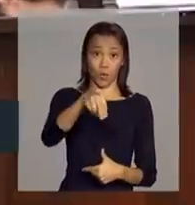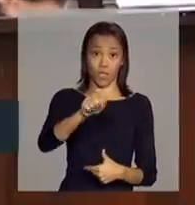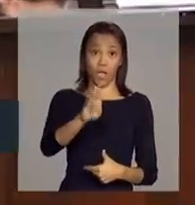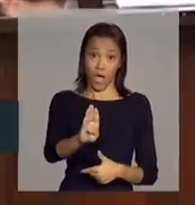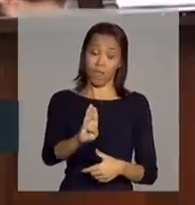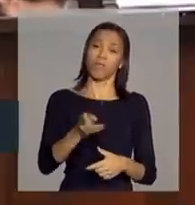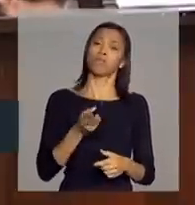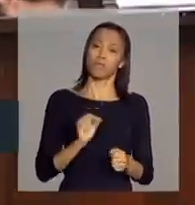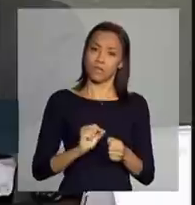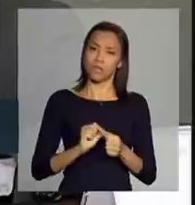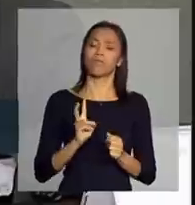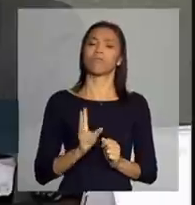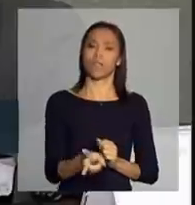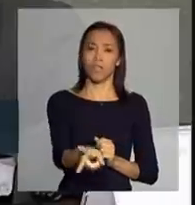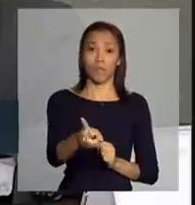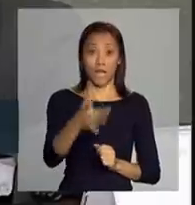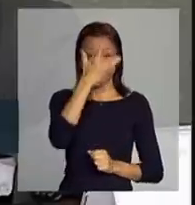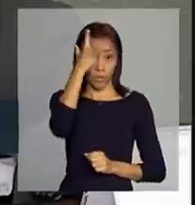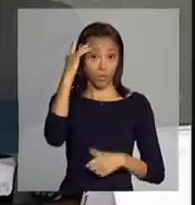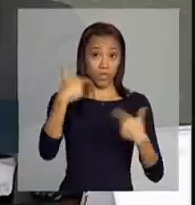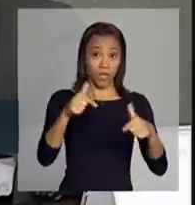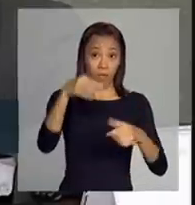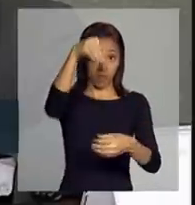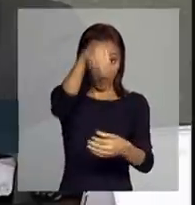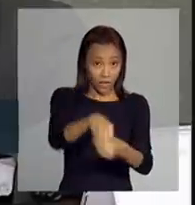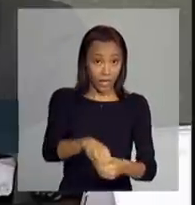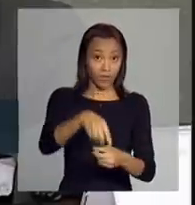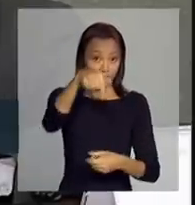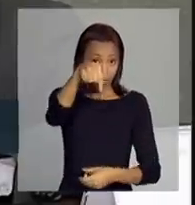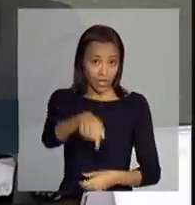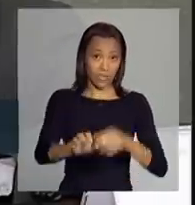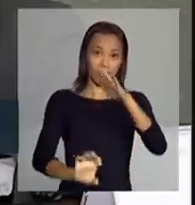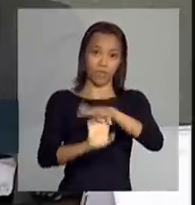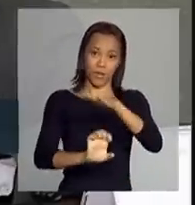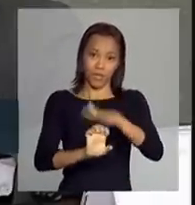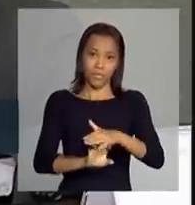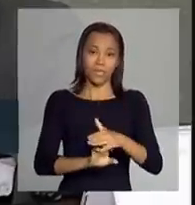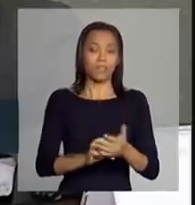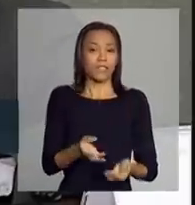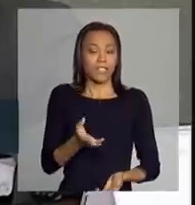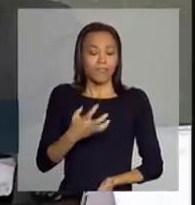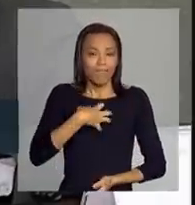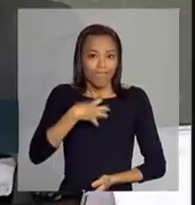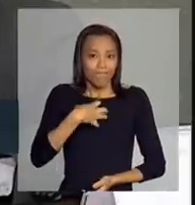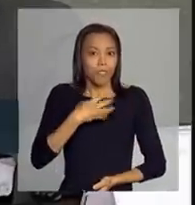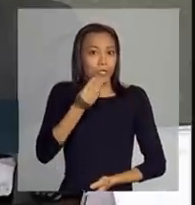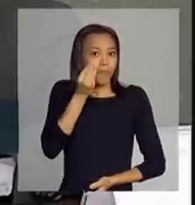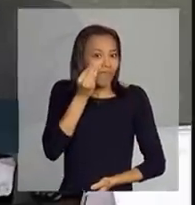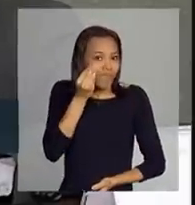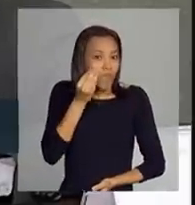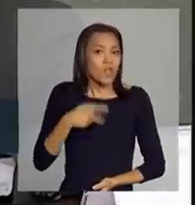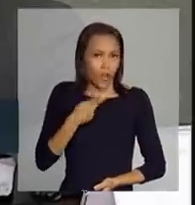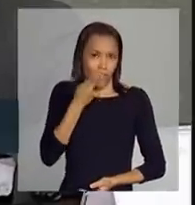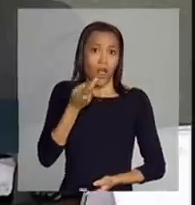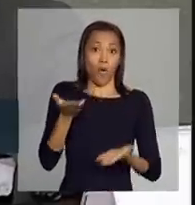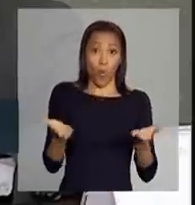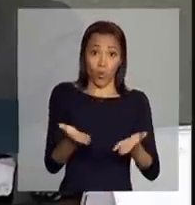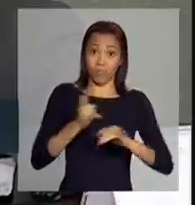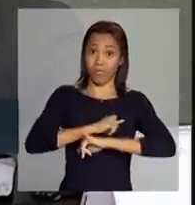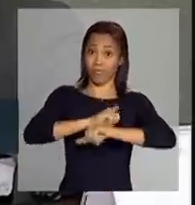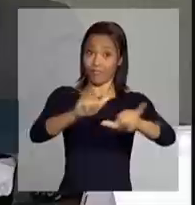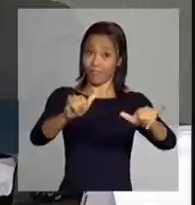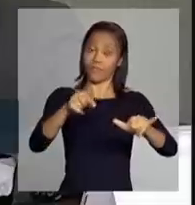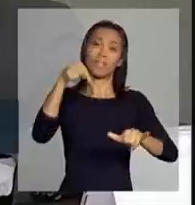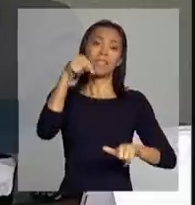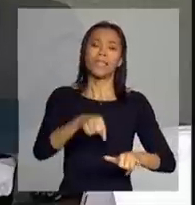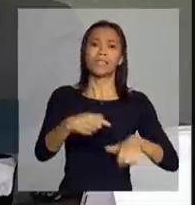Os funcionários dessa casa têm passado por uma aprovação, eu quero dizer isso de público, nessa